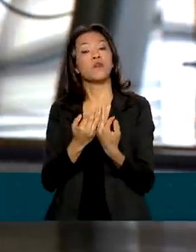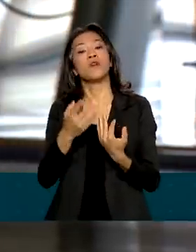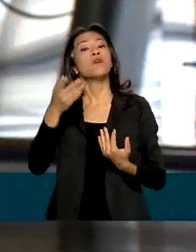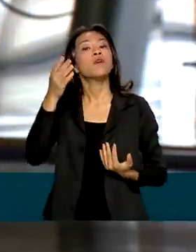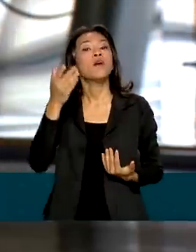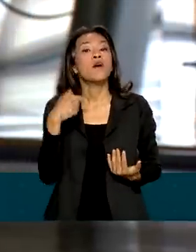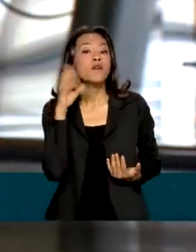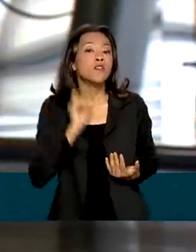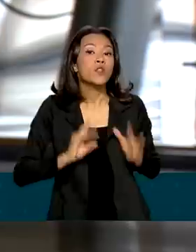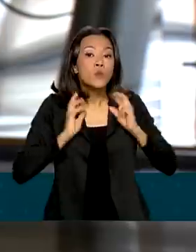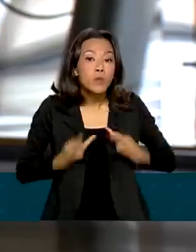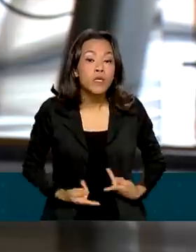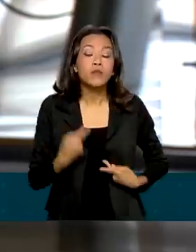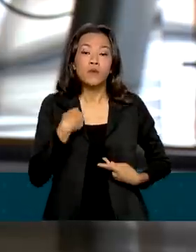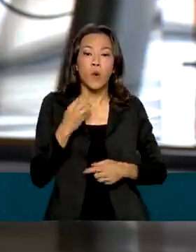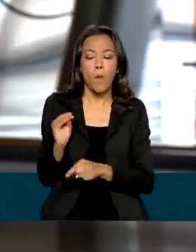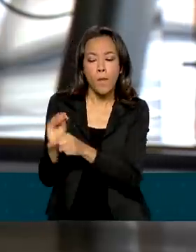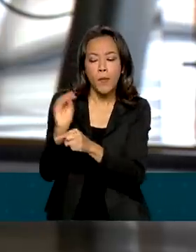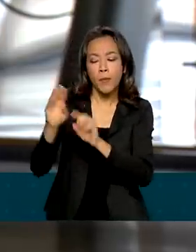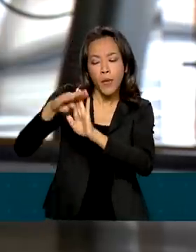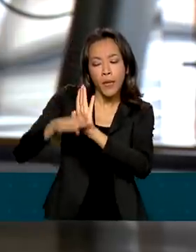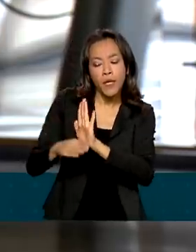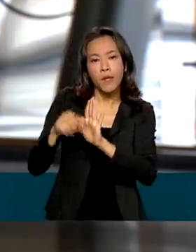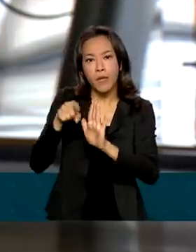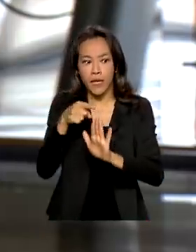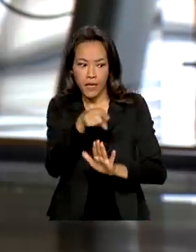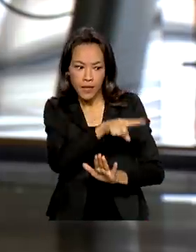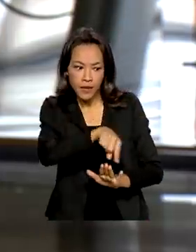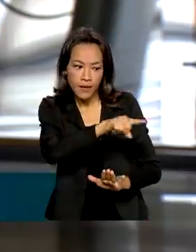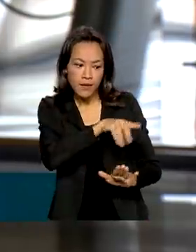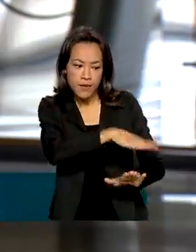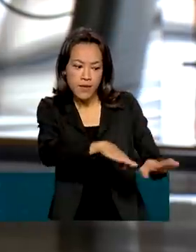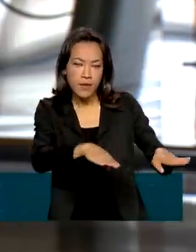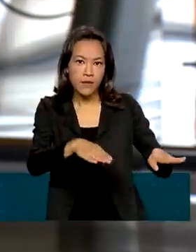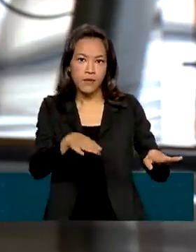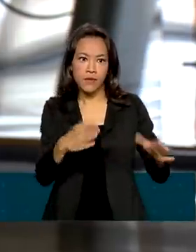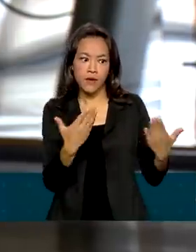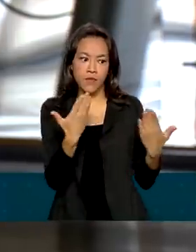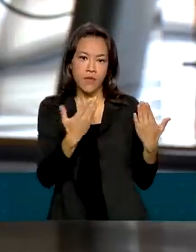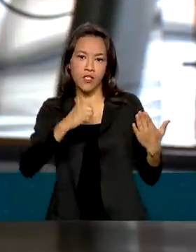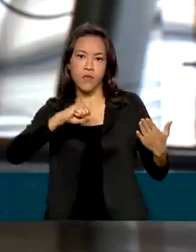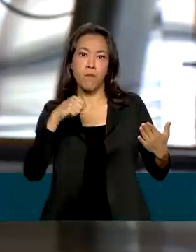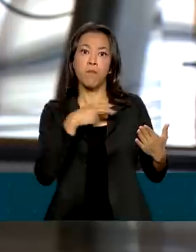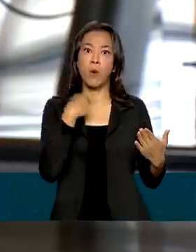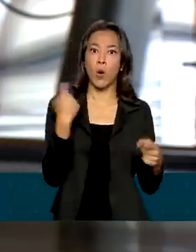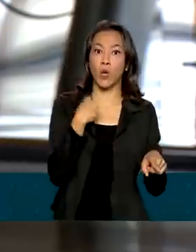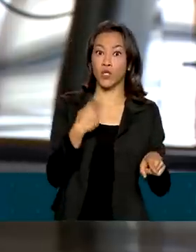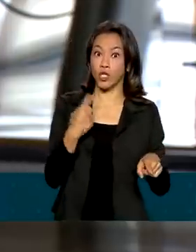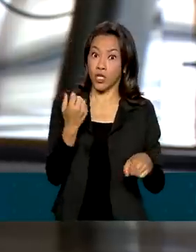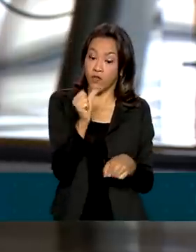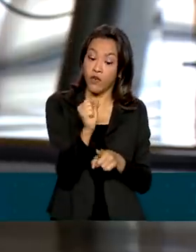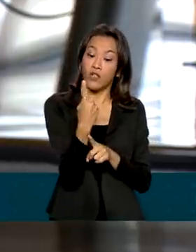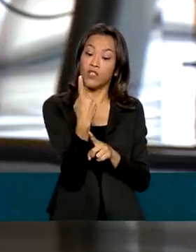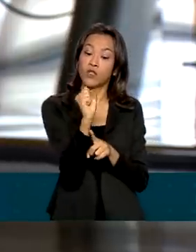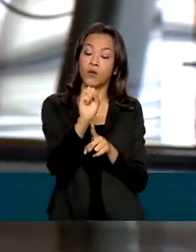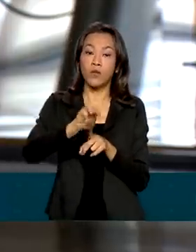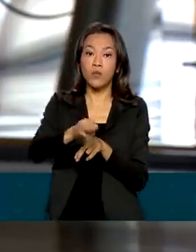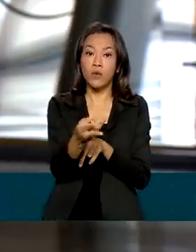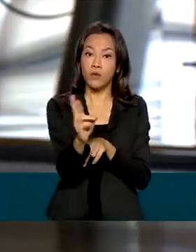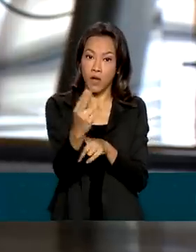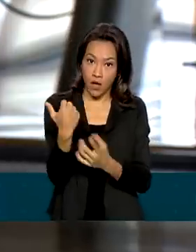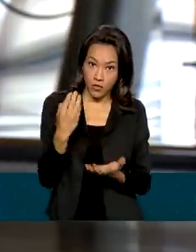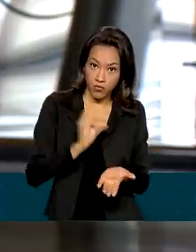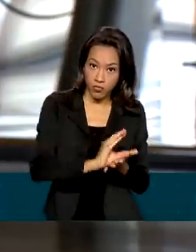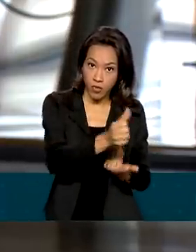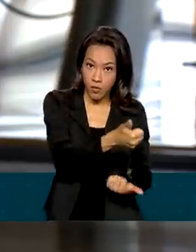proteção a crianças e adolescentes ameaçadas de morte. Esse programa investiu 18 milhões de reais na proteção de